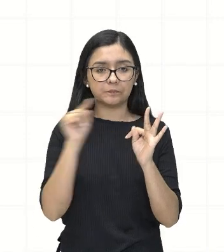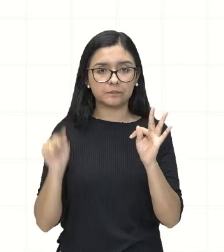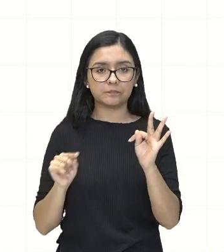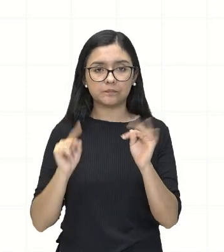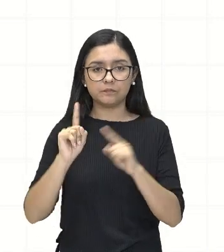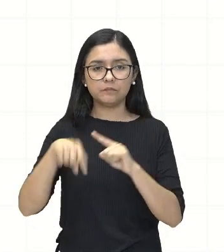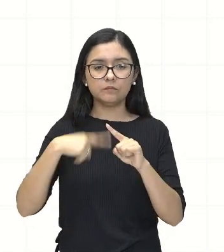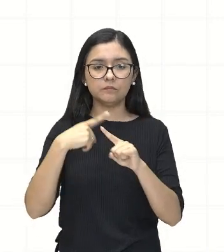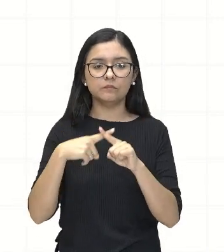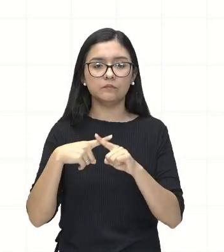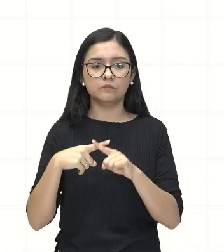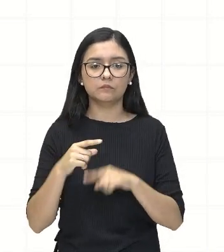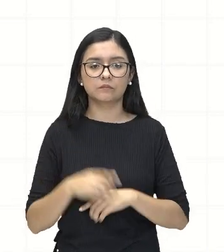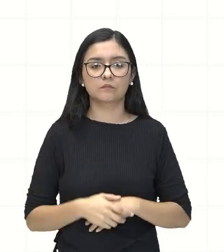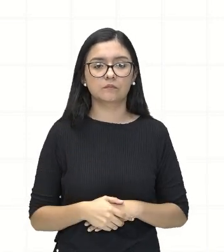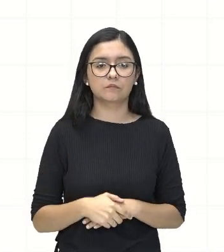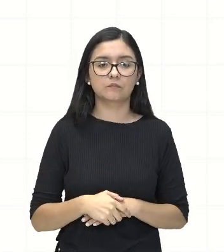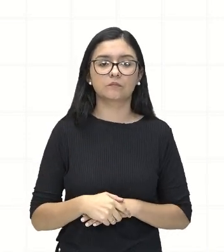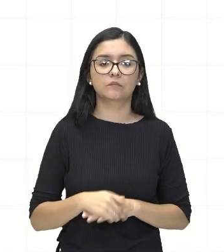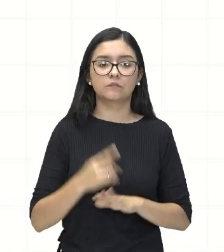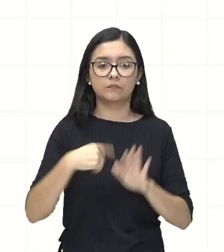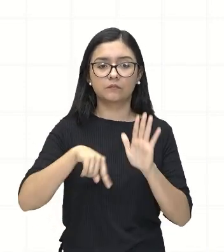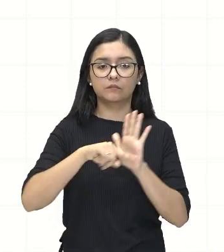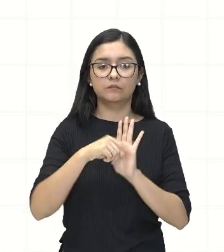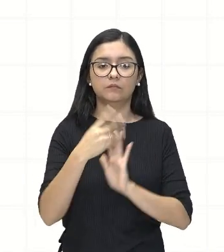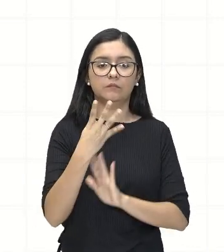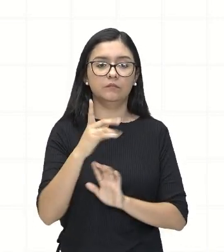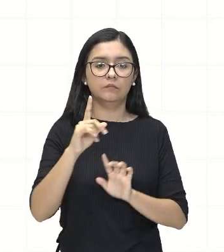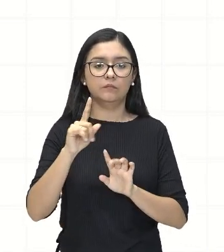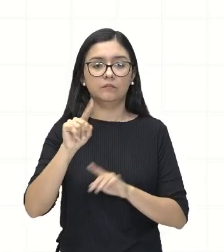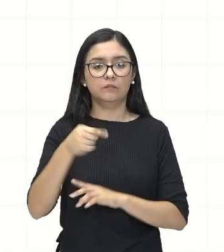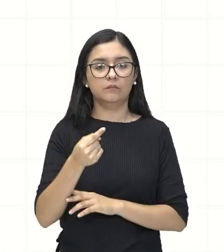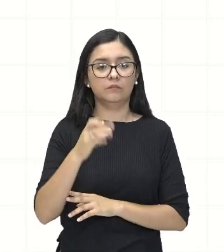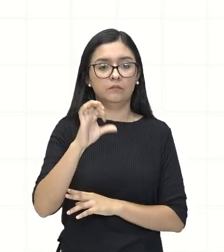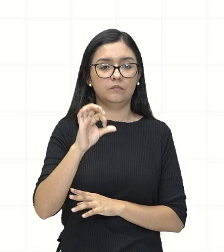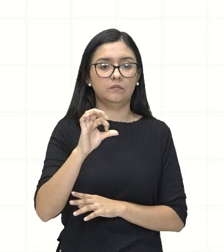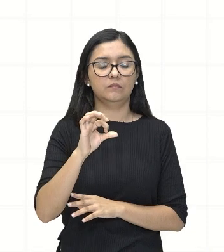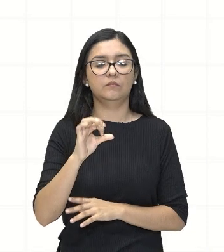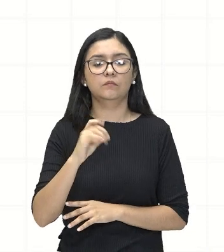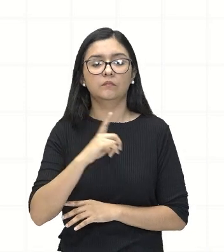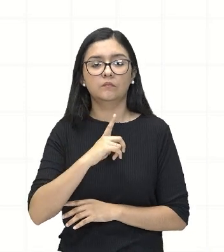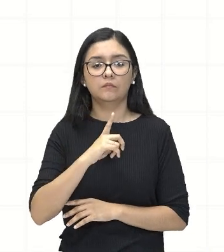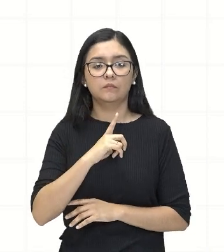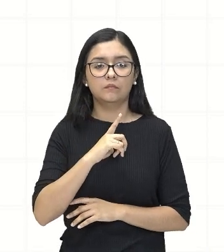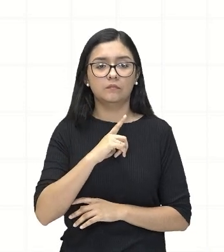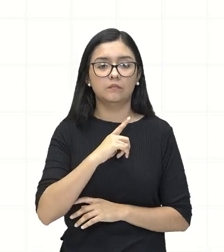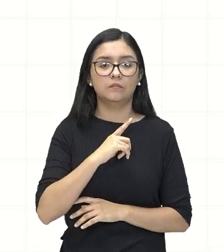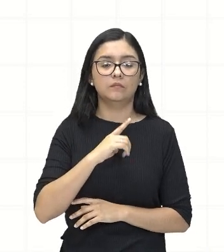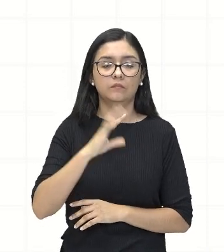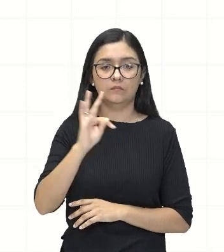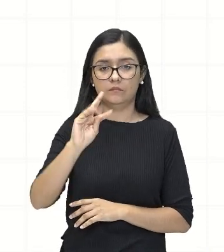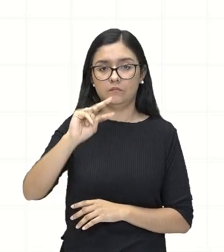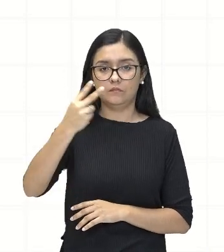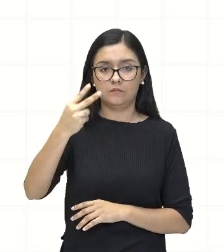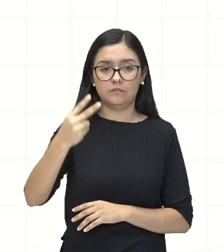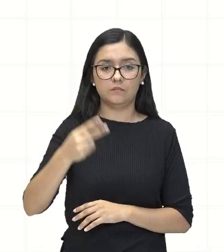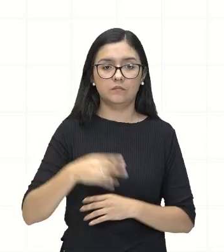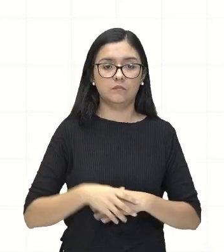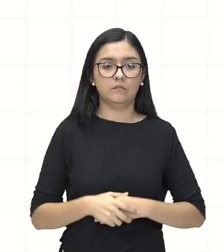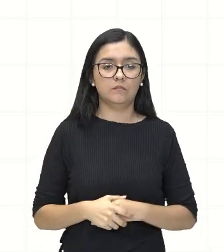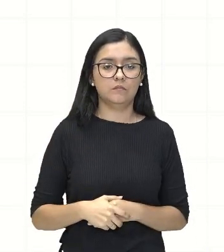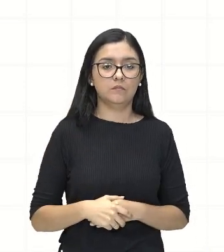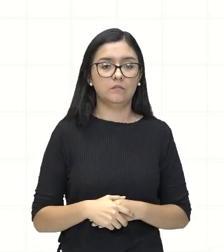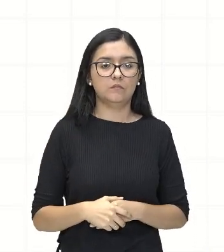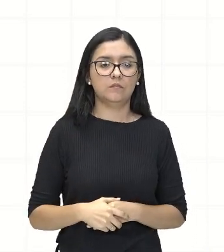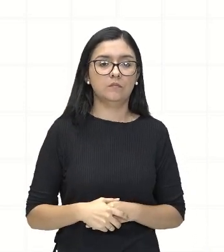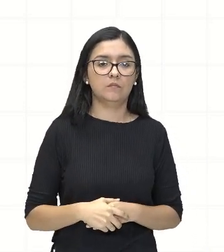vezes menos 4,9T nós temos menos 9T ao quadrado. T que